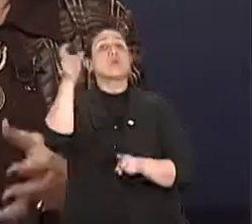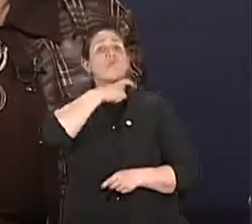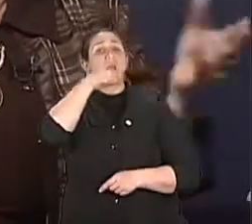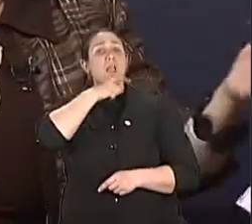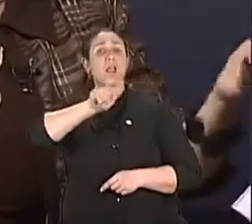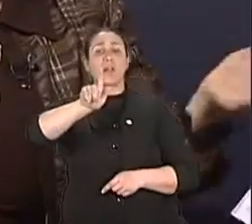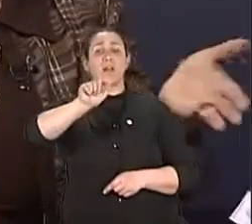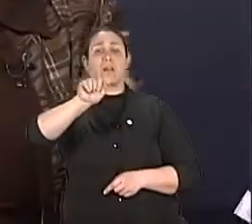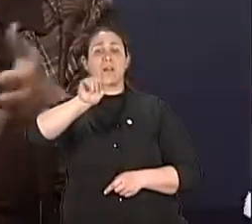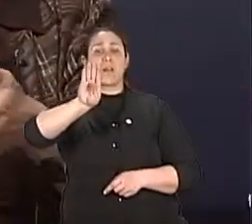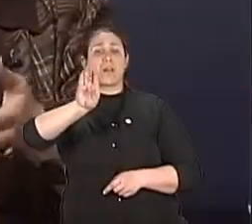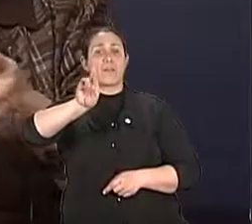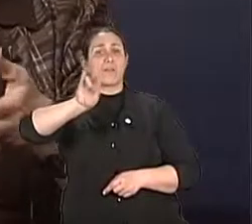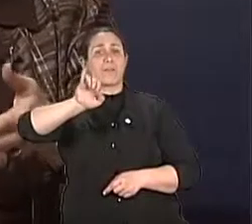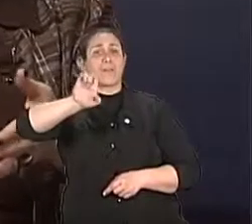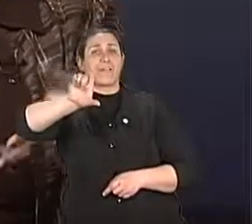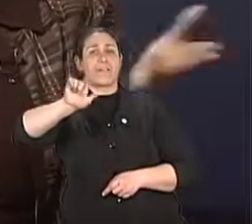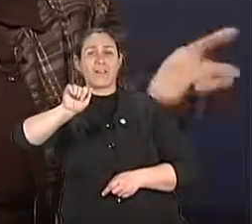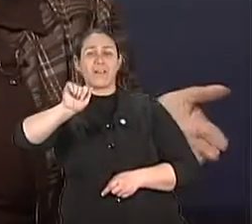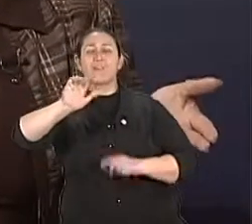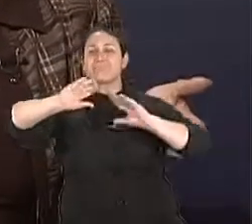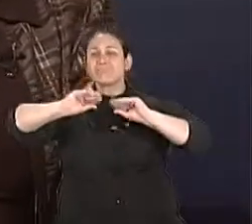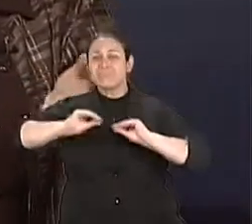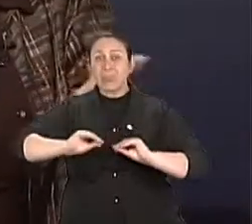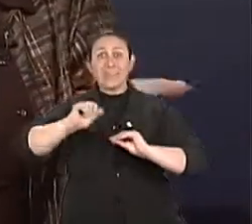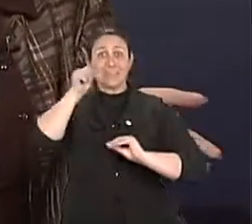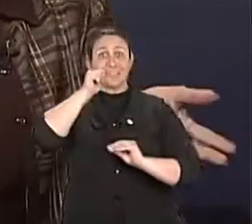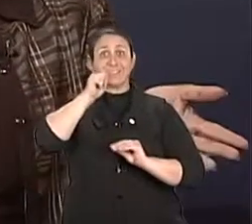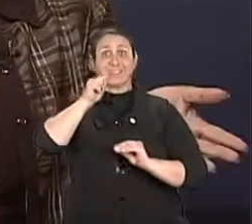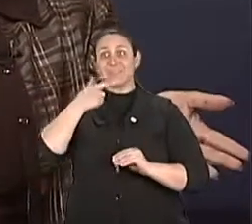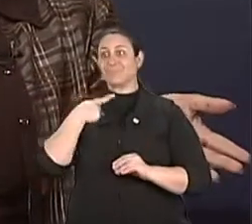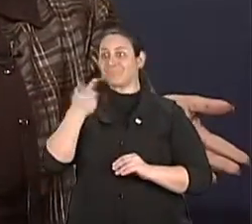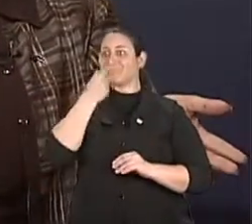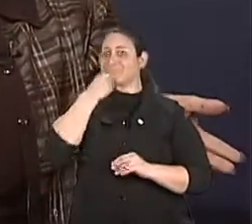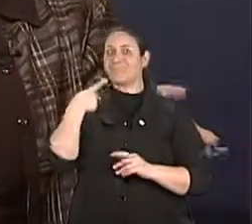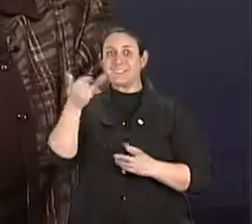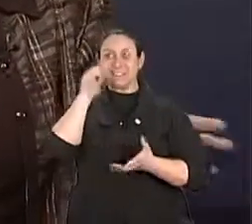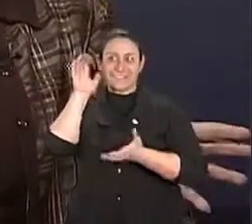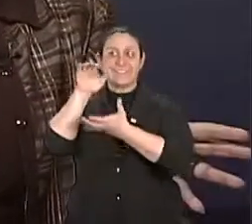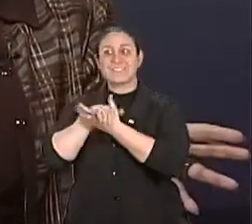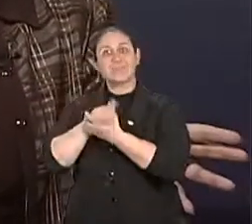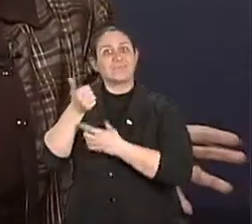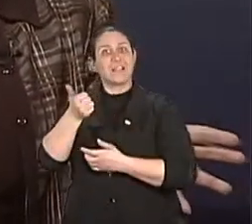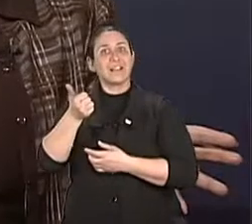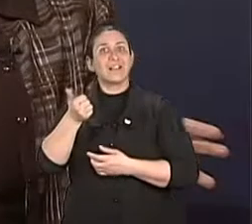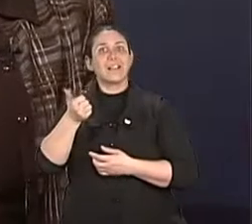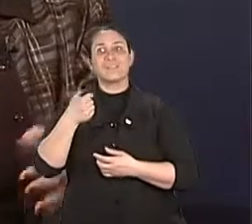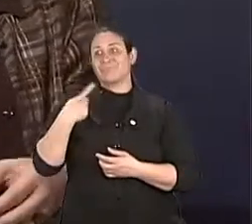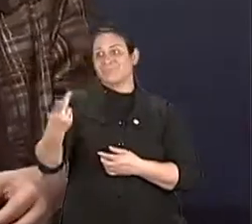a Gabriela com o Nassib, tá começando um isolamento ali, uma solidão.